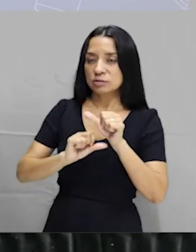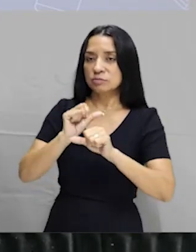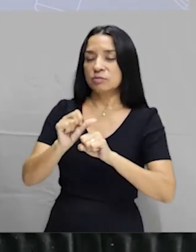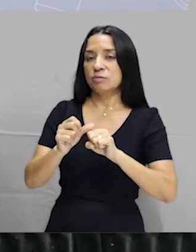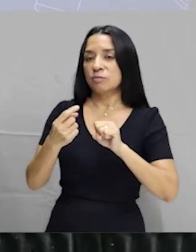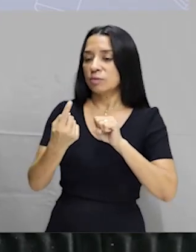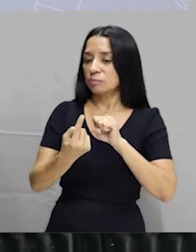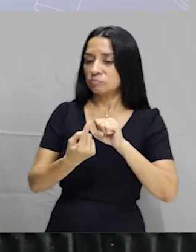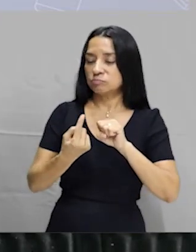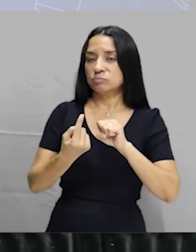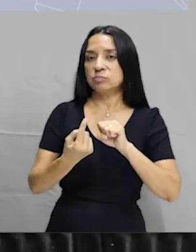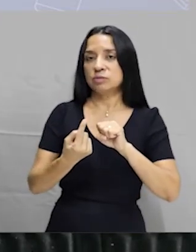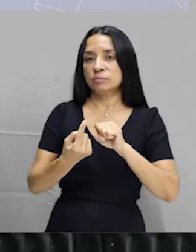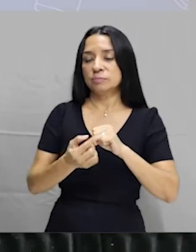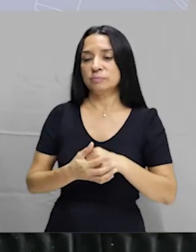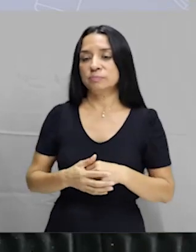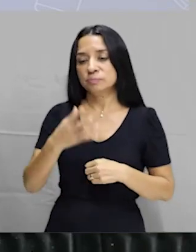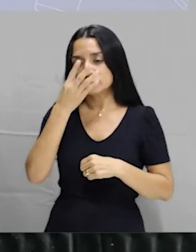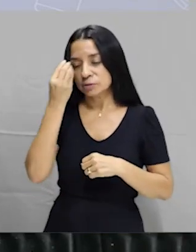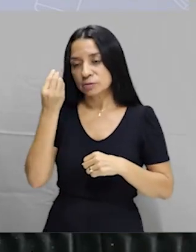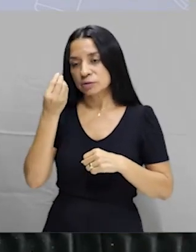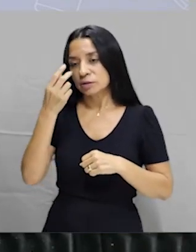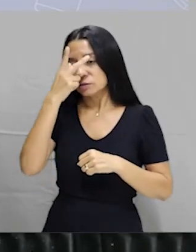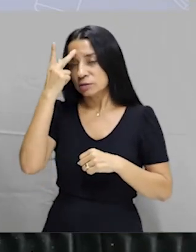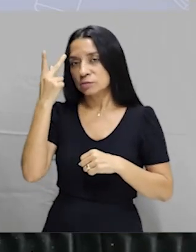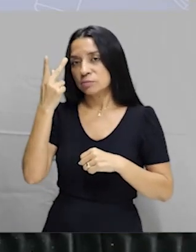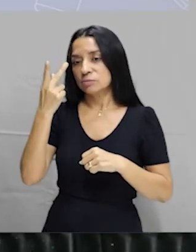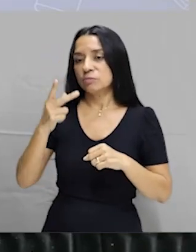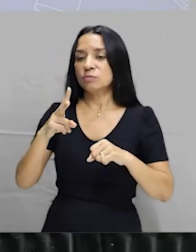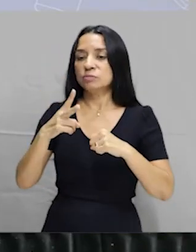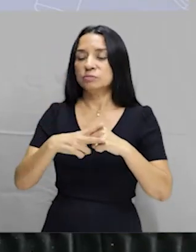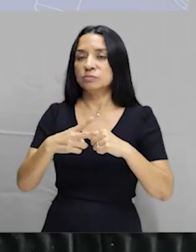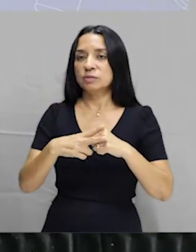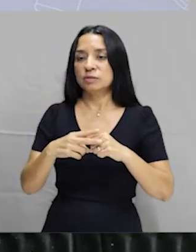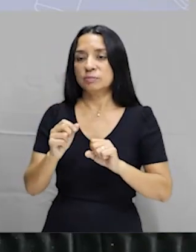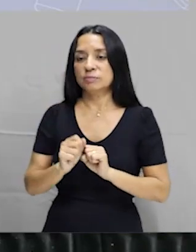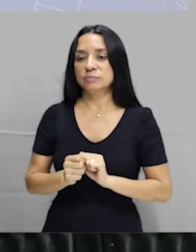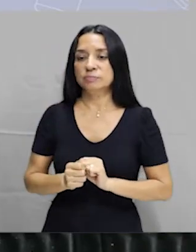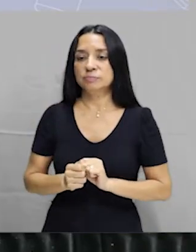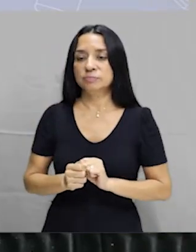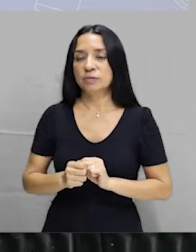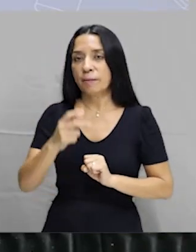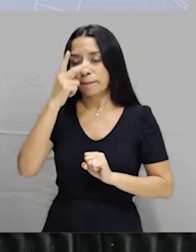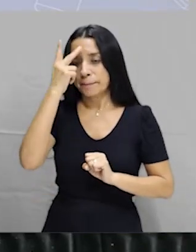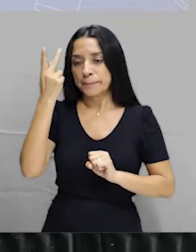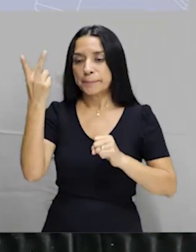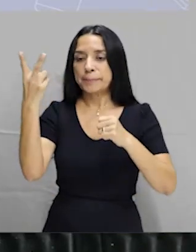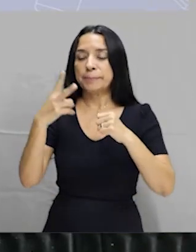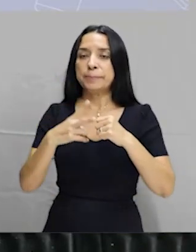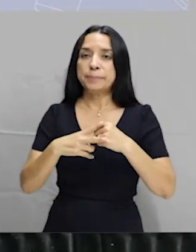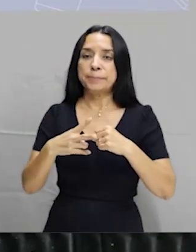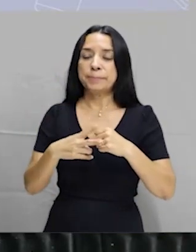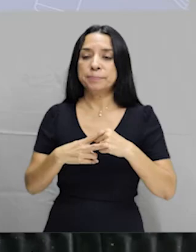verbo vai para o plural. Não se esqueçam das pessoas do verbo, né? As pessoas do verbo,